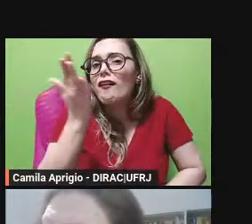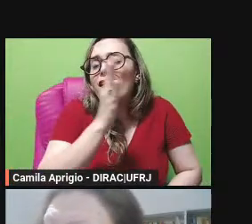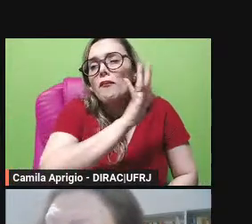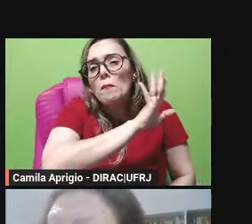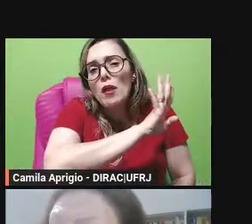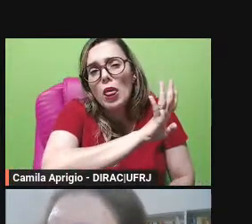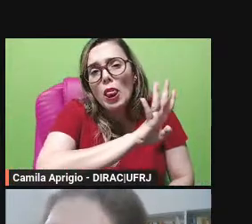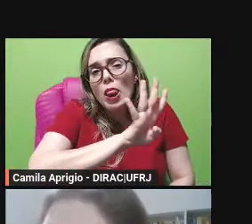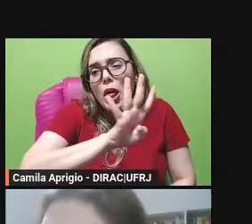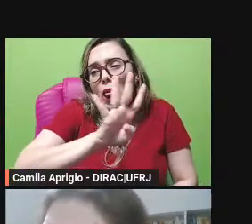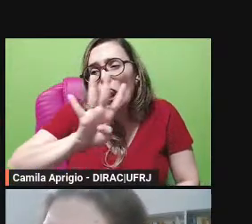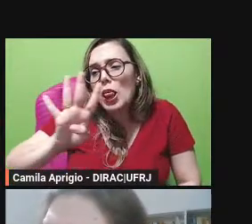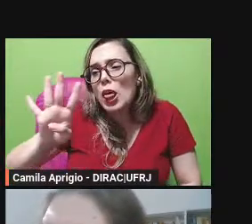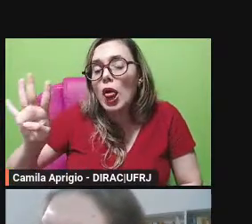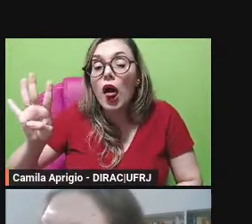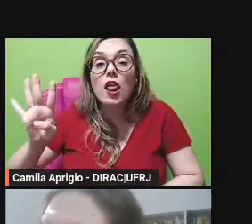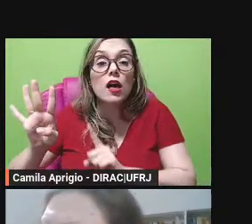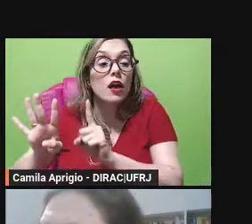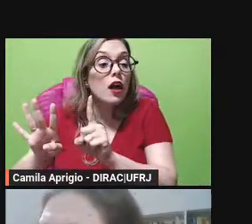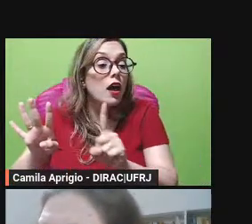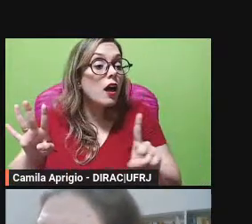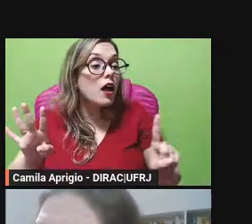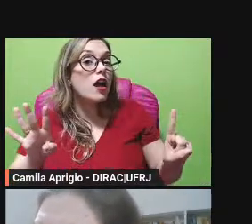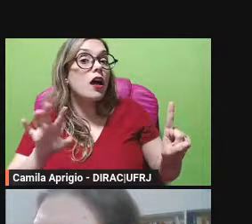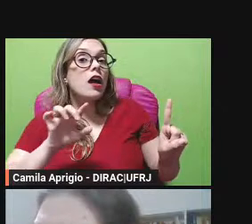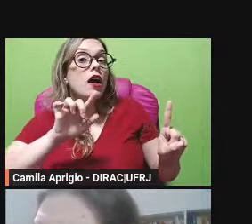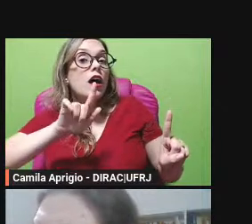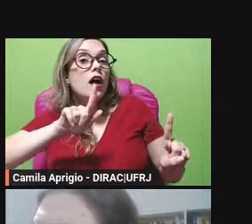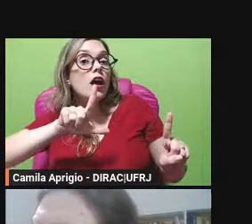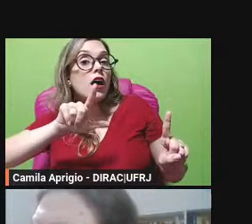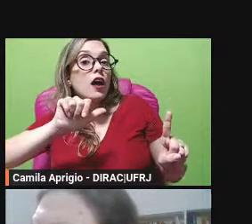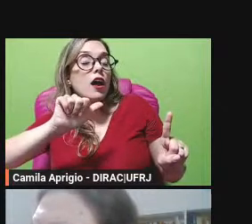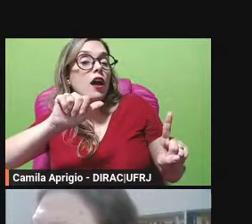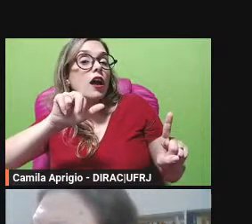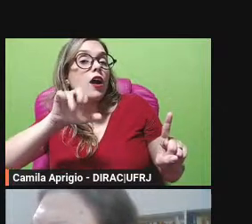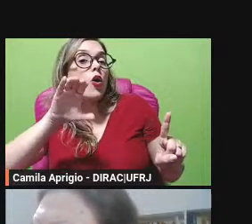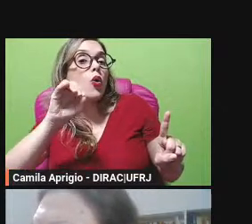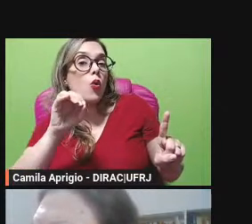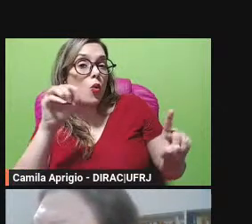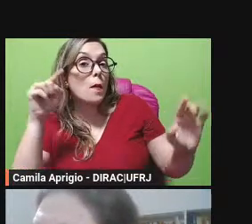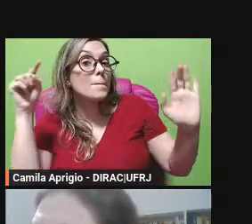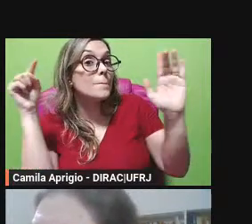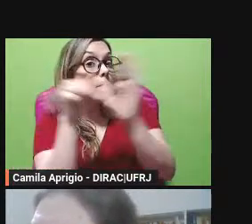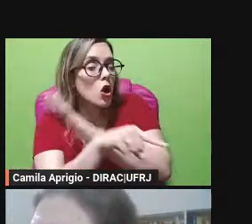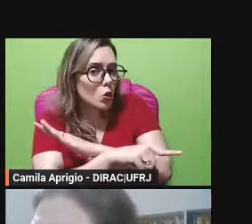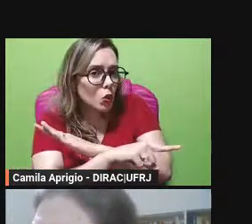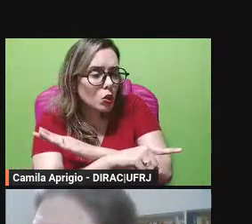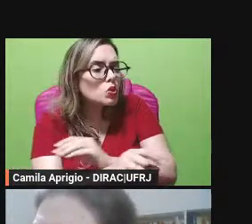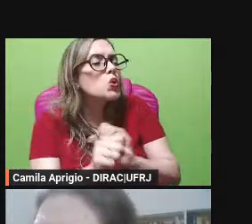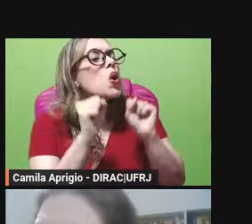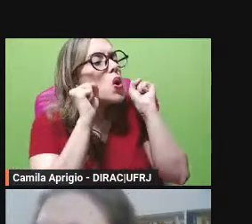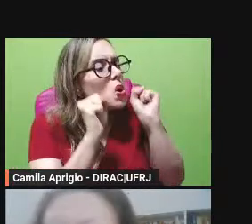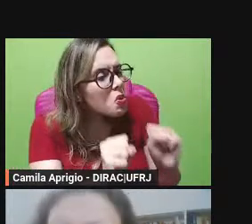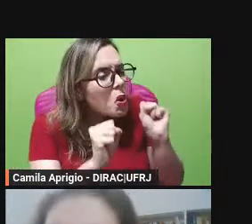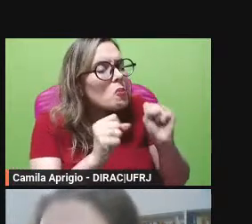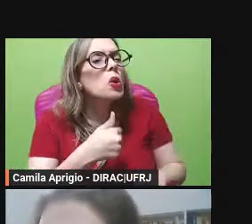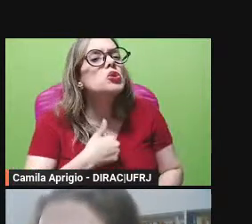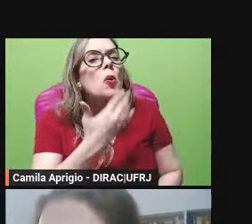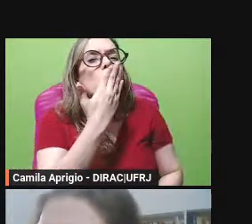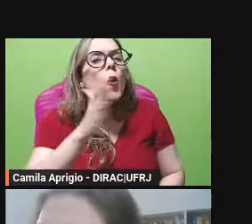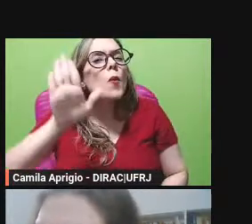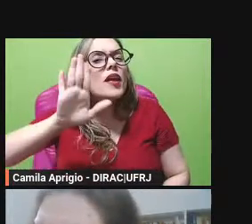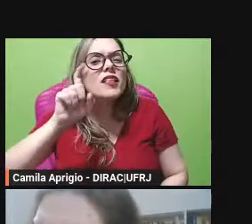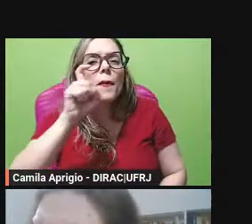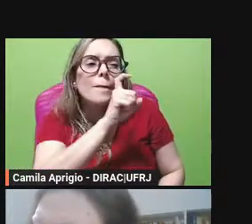Glauco foi a Delfos perguntar ao oráculo se deveria jurar em falso e ficar com o